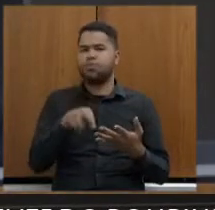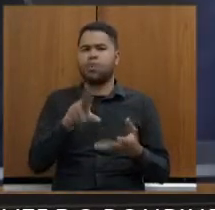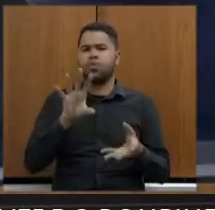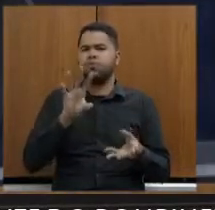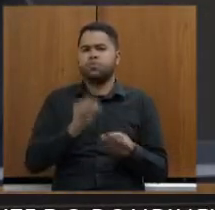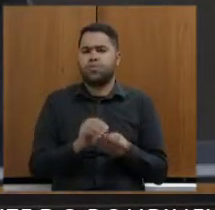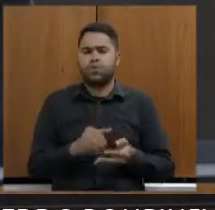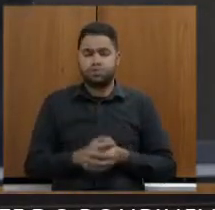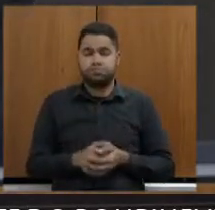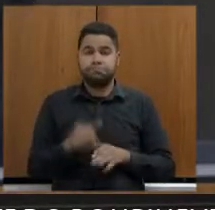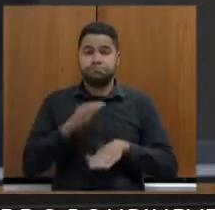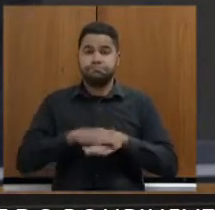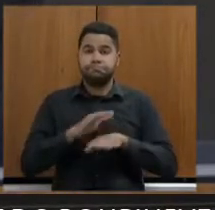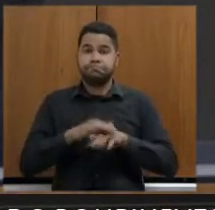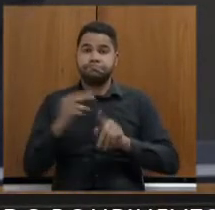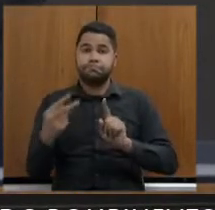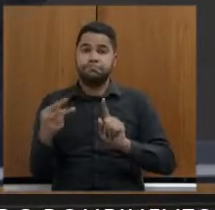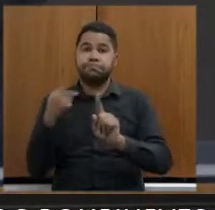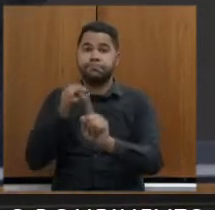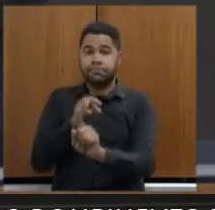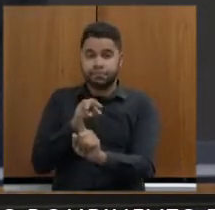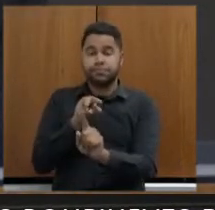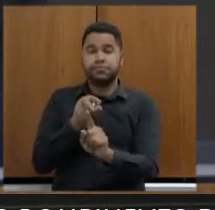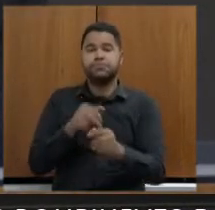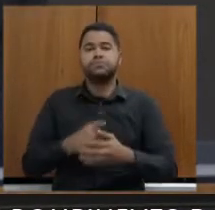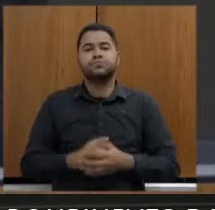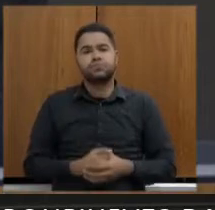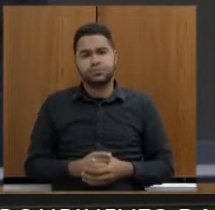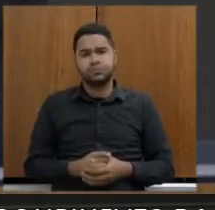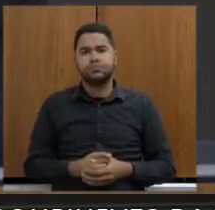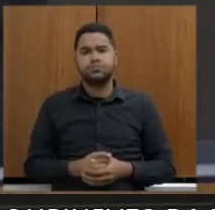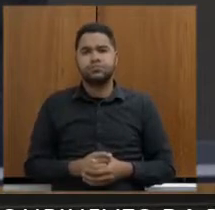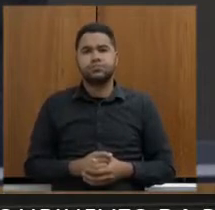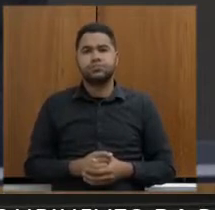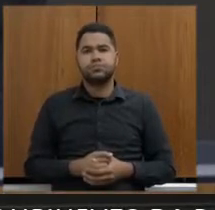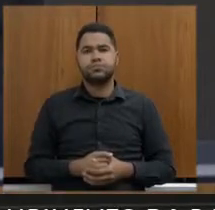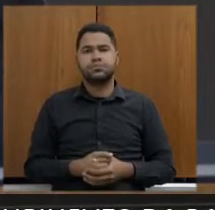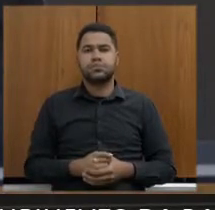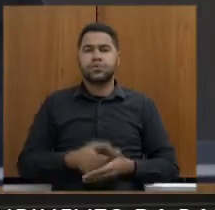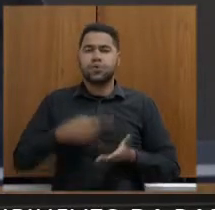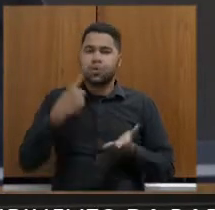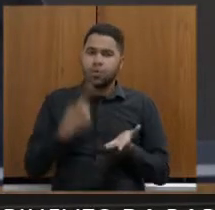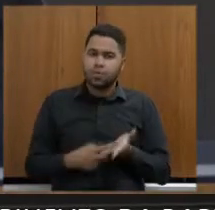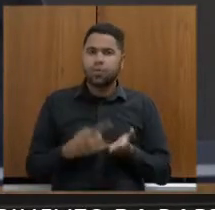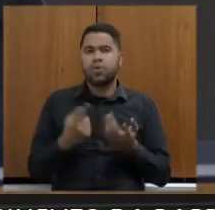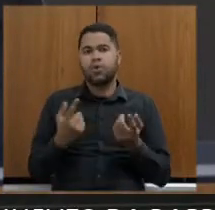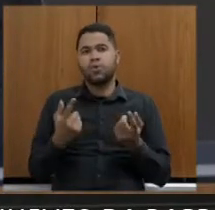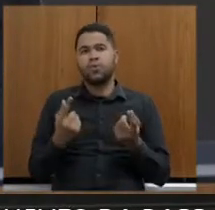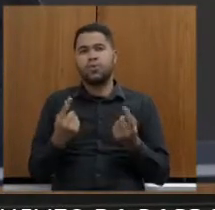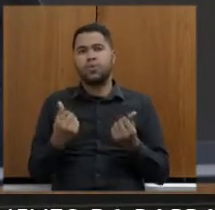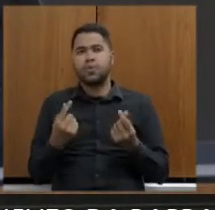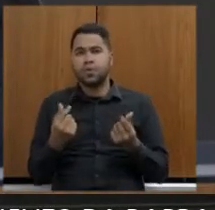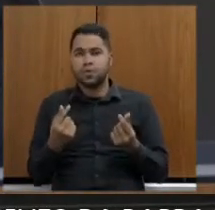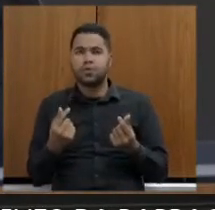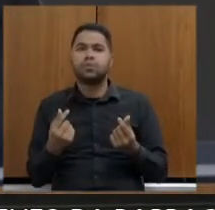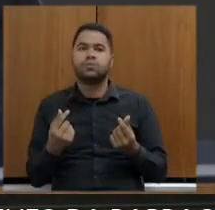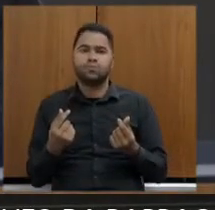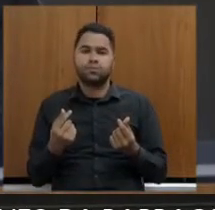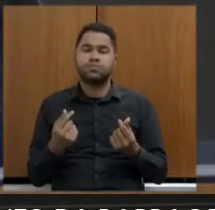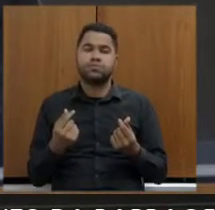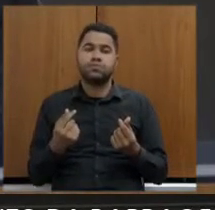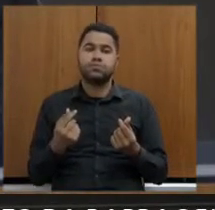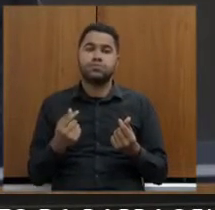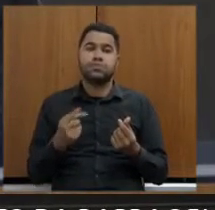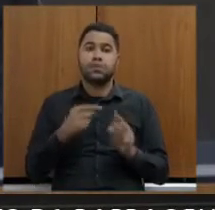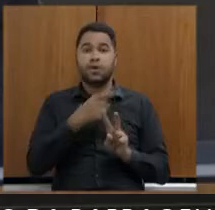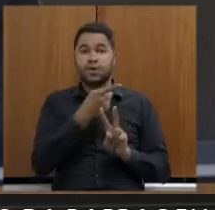Do ponto de vista dos compromissos financeiros, a